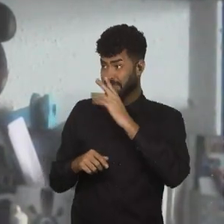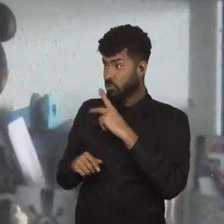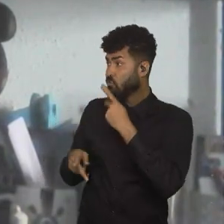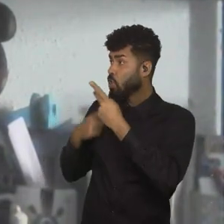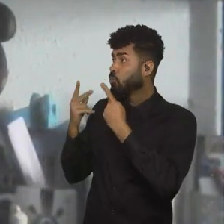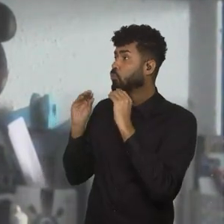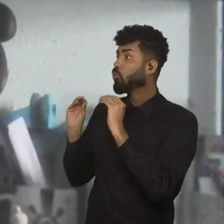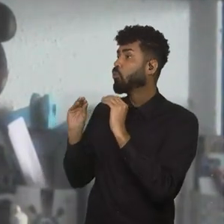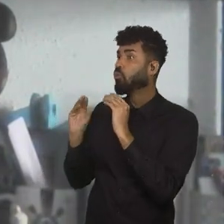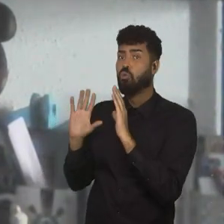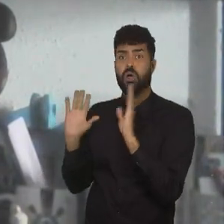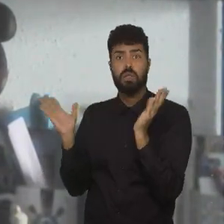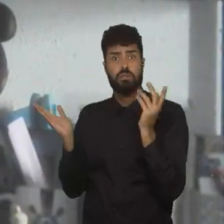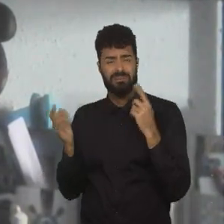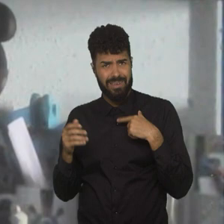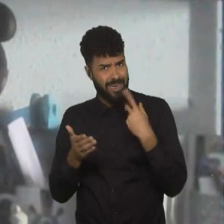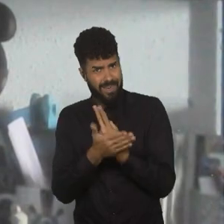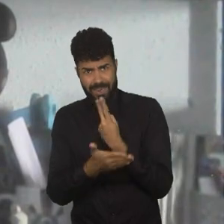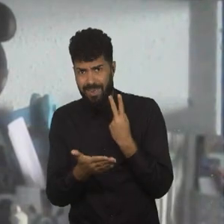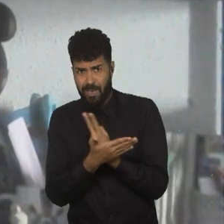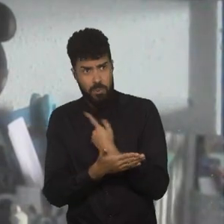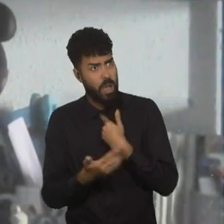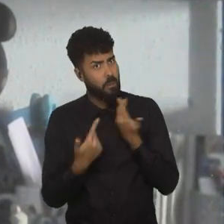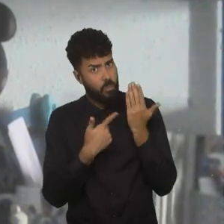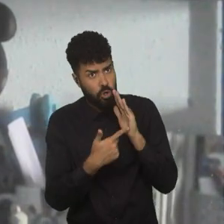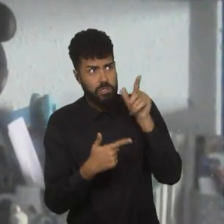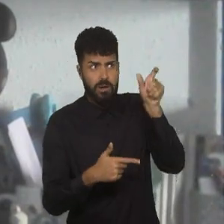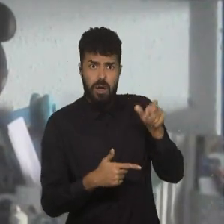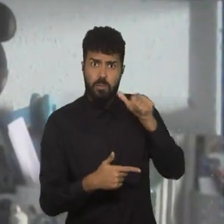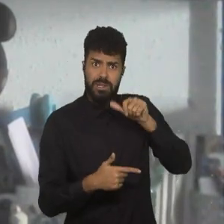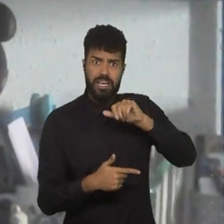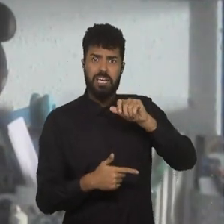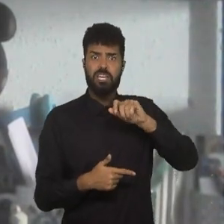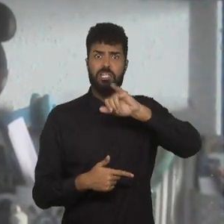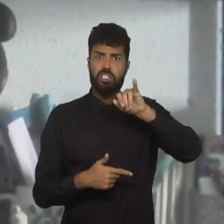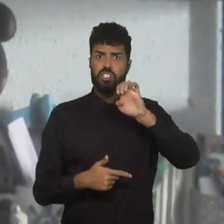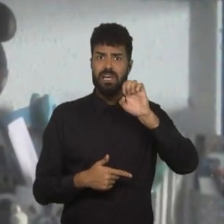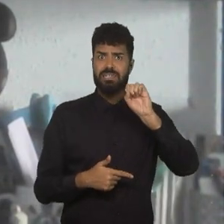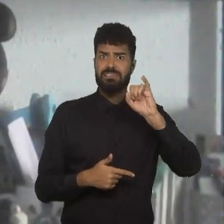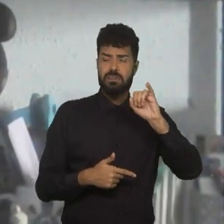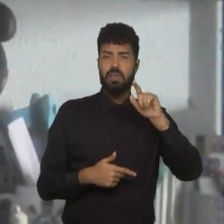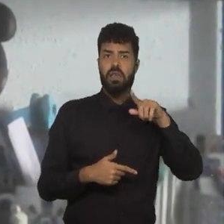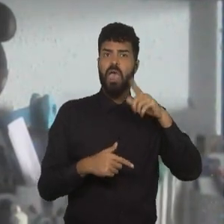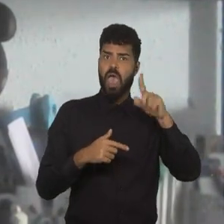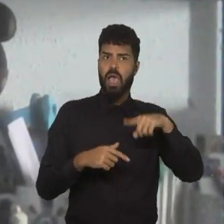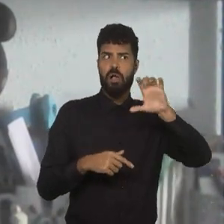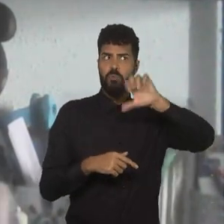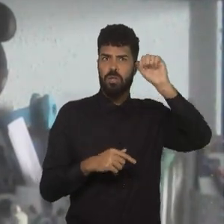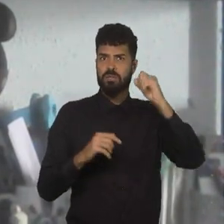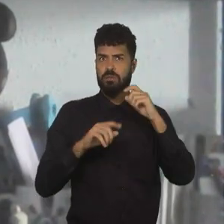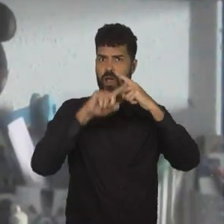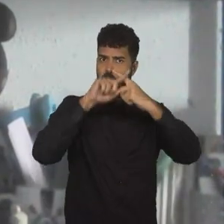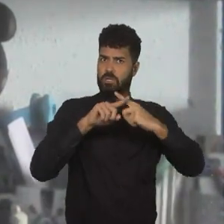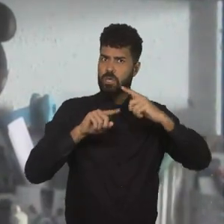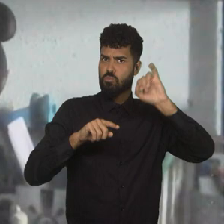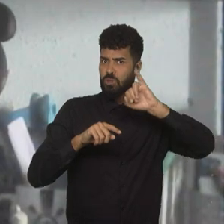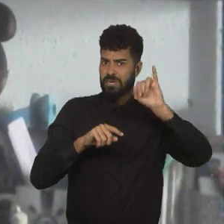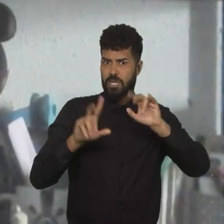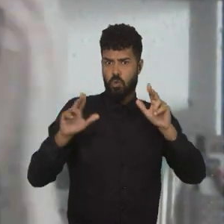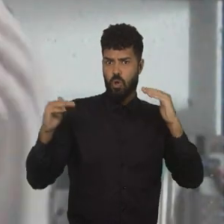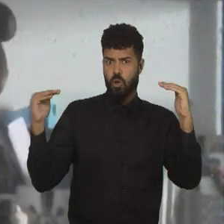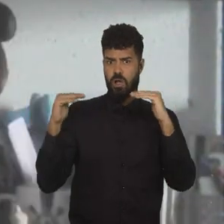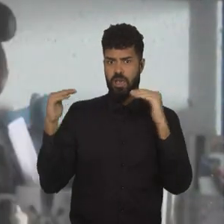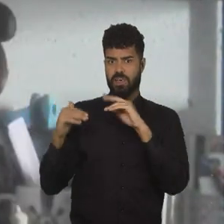brutal, de não falar, de não mostrar a Geise campeã de um campeonato importante, no mesmo nível do Vini,